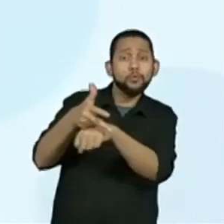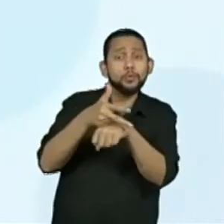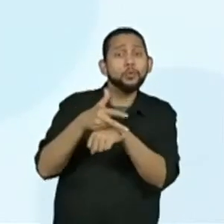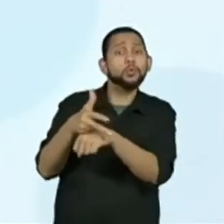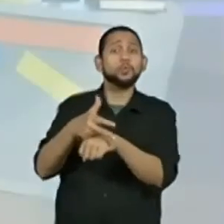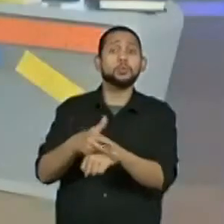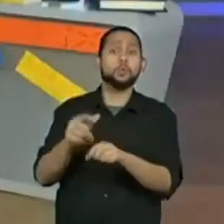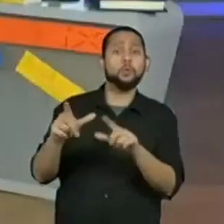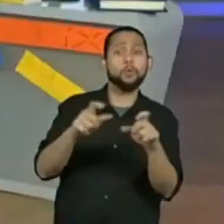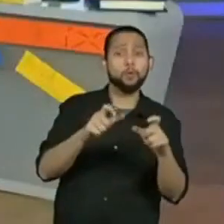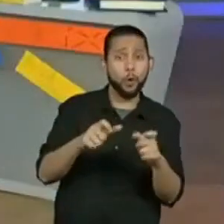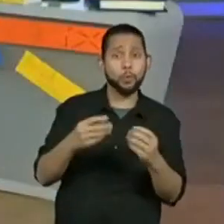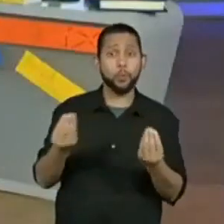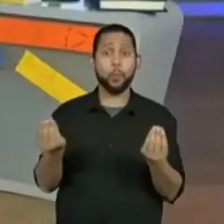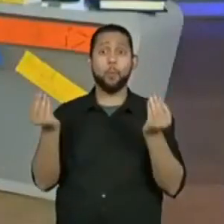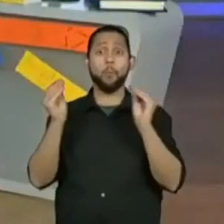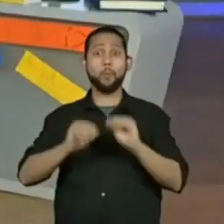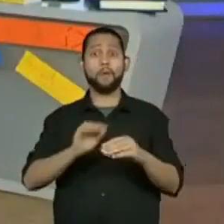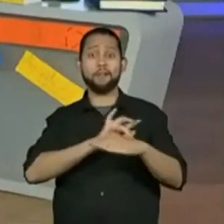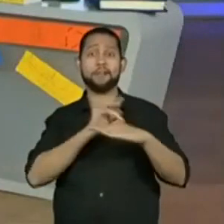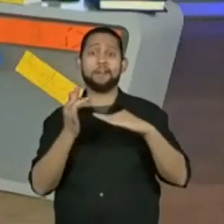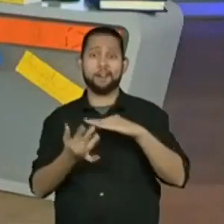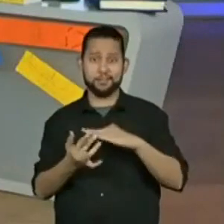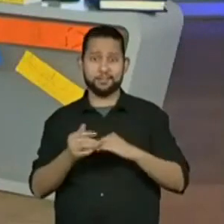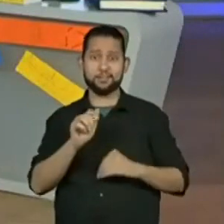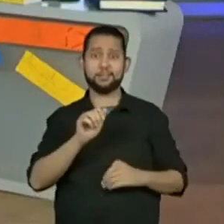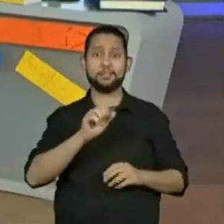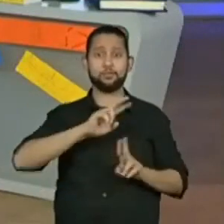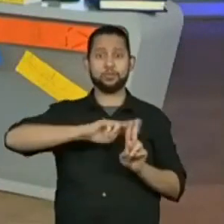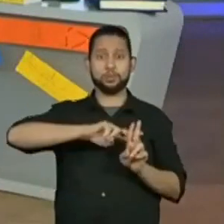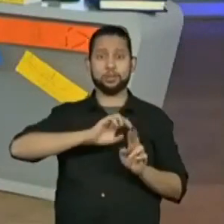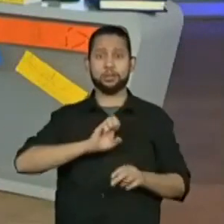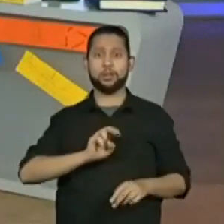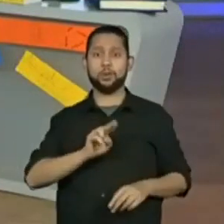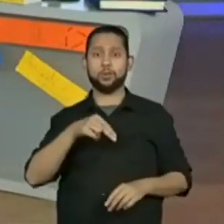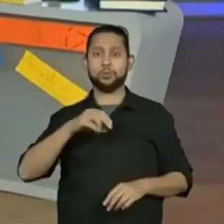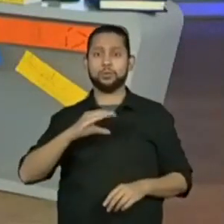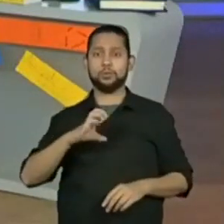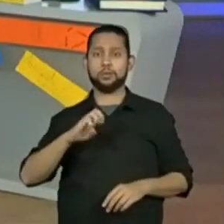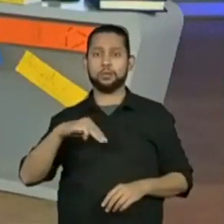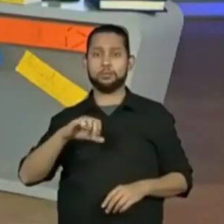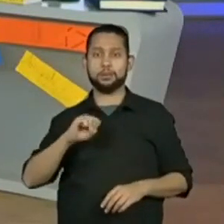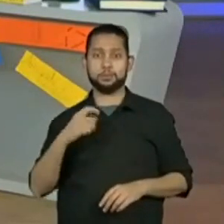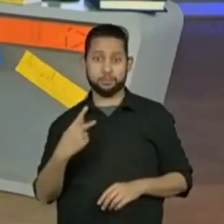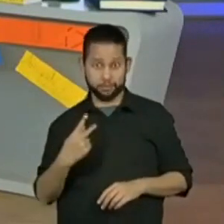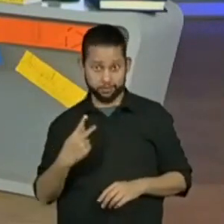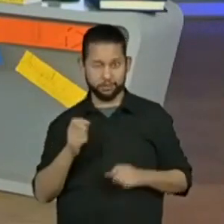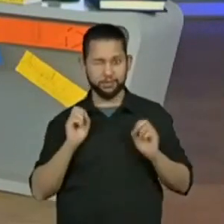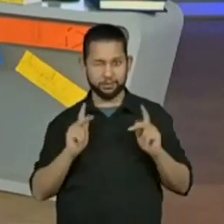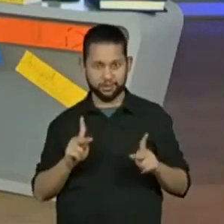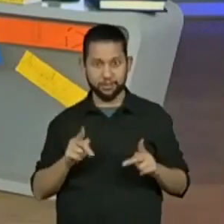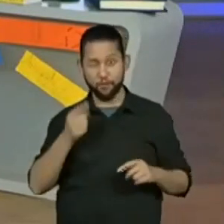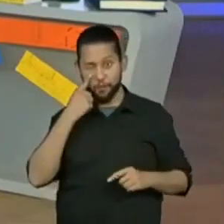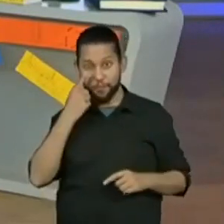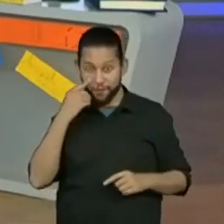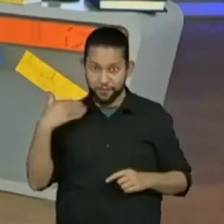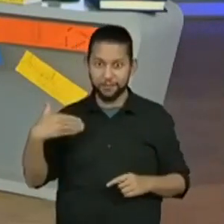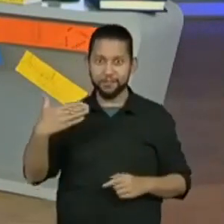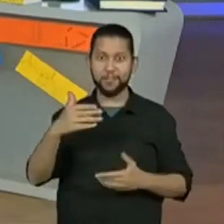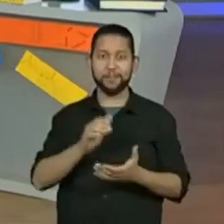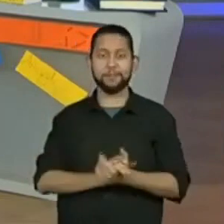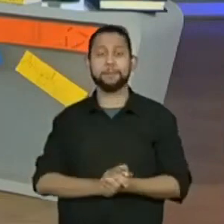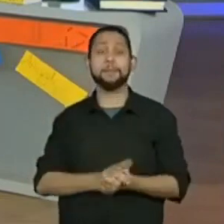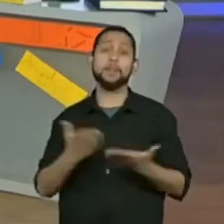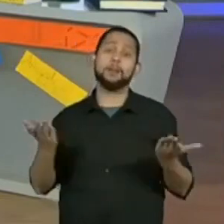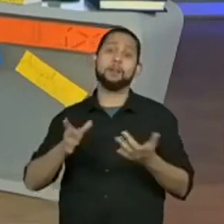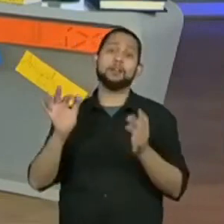nas redes sociais com a hashtag EuNoCMSP. Façam isso sim, que isso é bem legal. Quero ver, gente? E